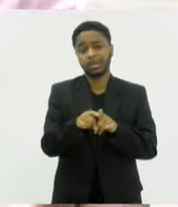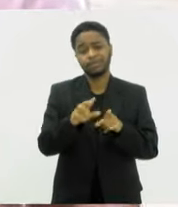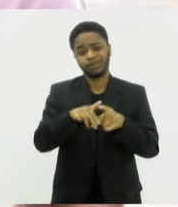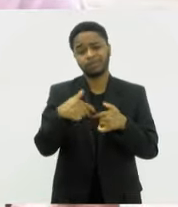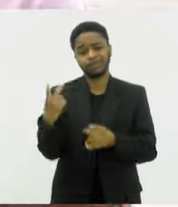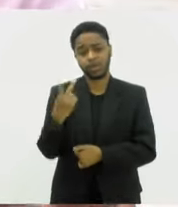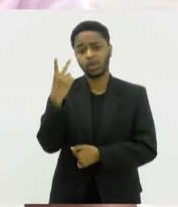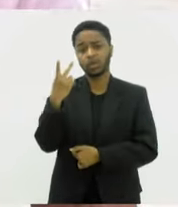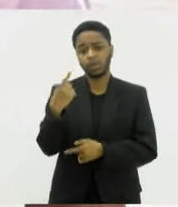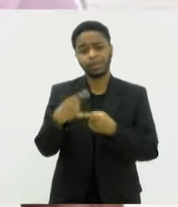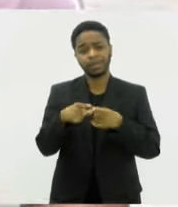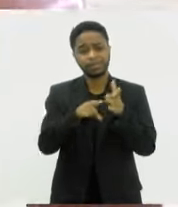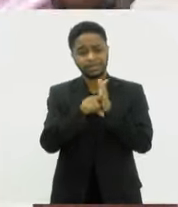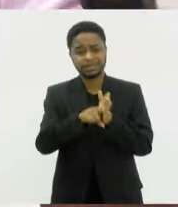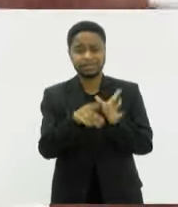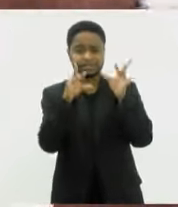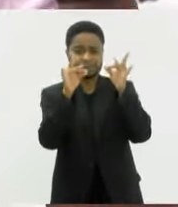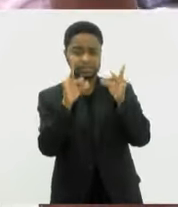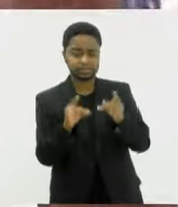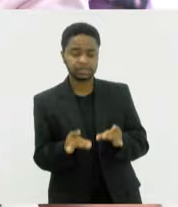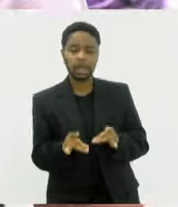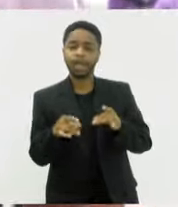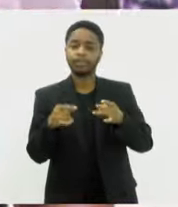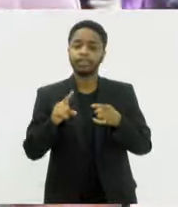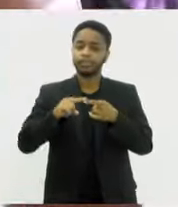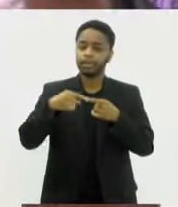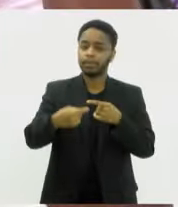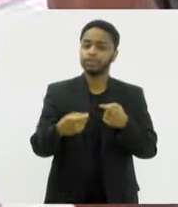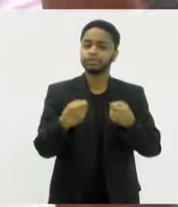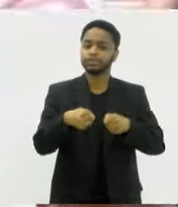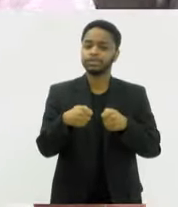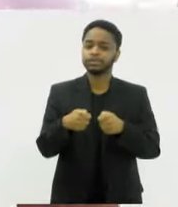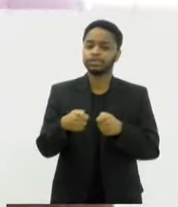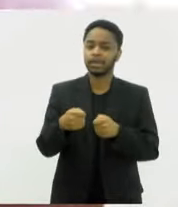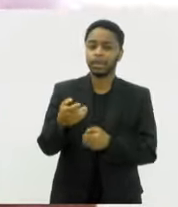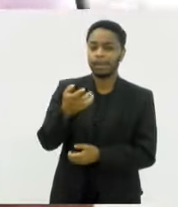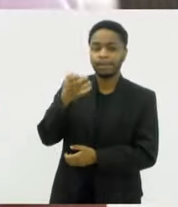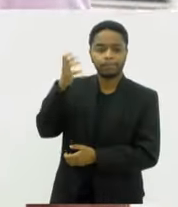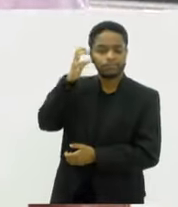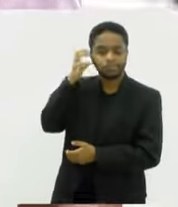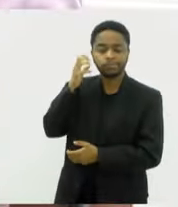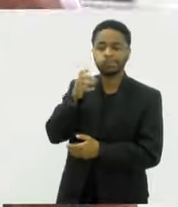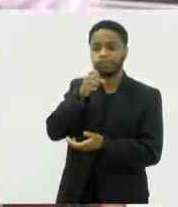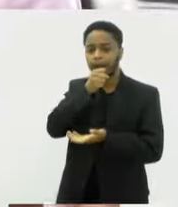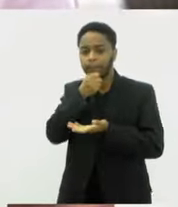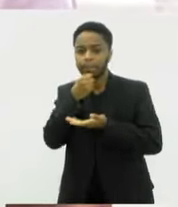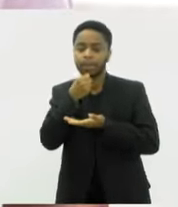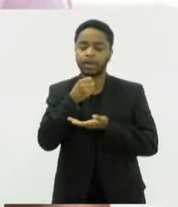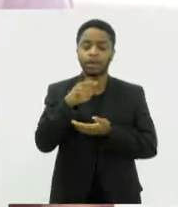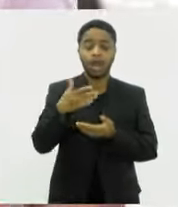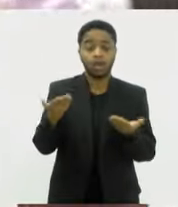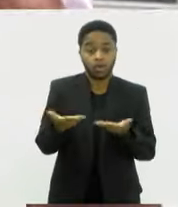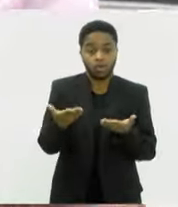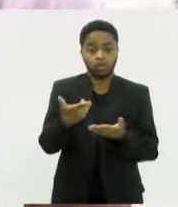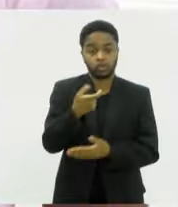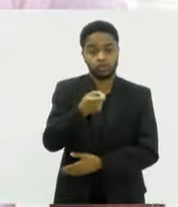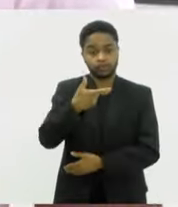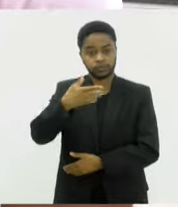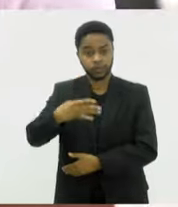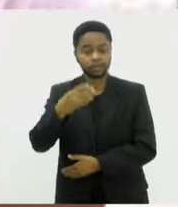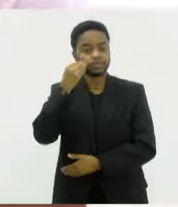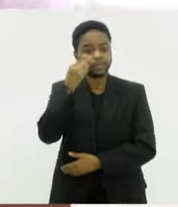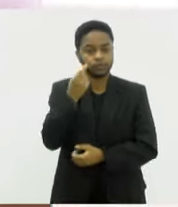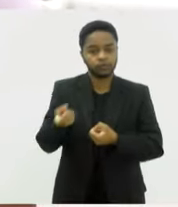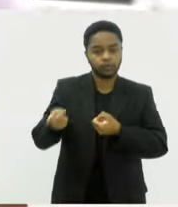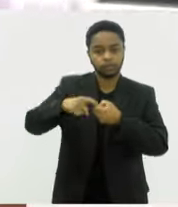né? Porque é uma pesquisa grande, que a gente precisa depois levar para estúdio, fazer show, essas coisas todas. E estamos tentando, nesse ano, retornar esse